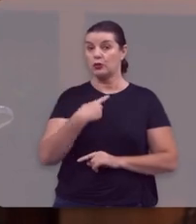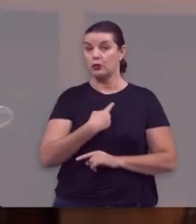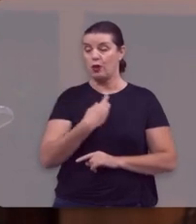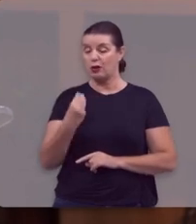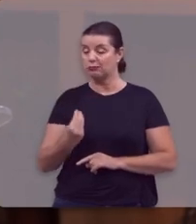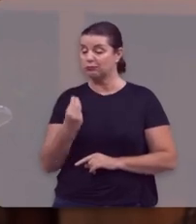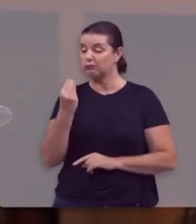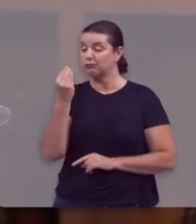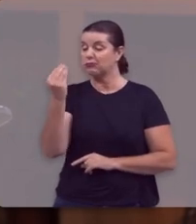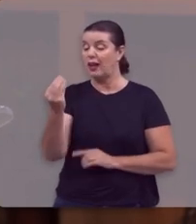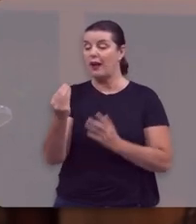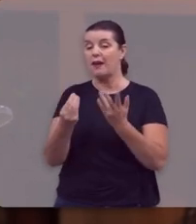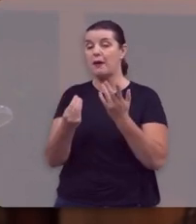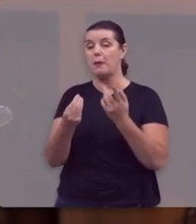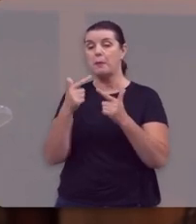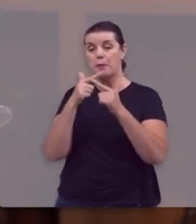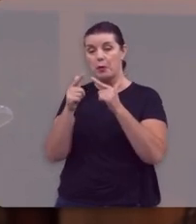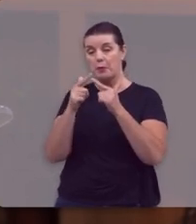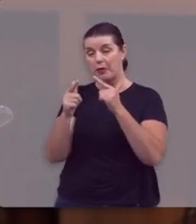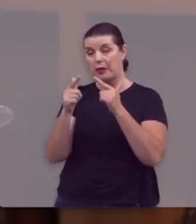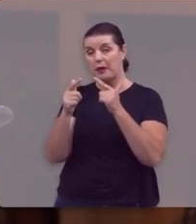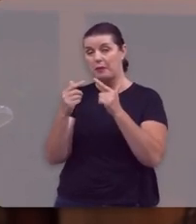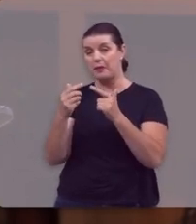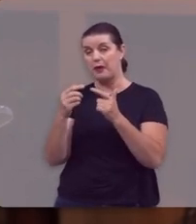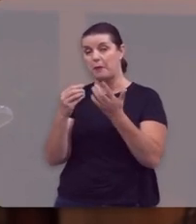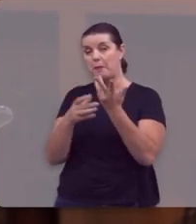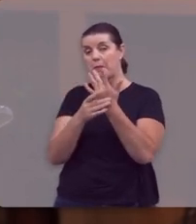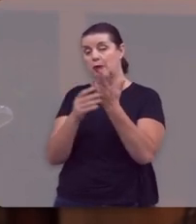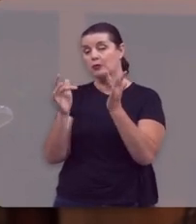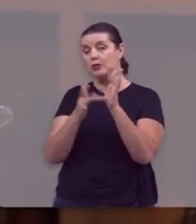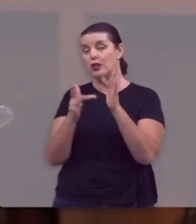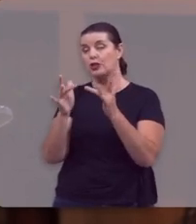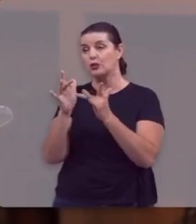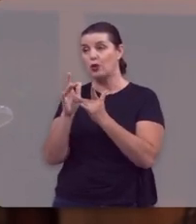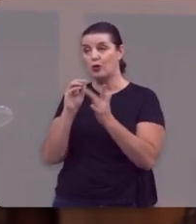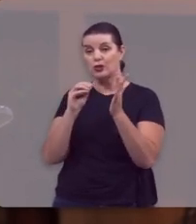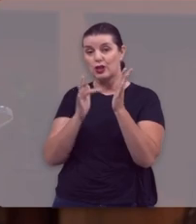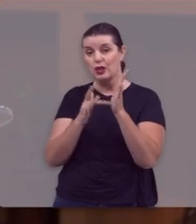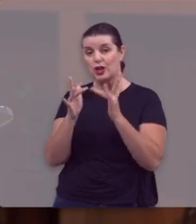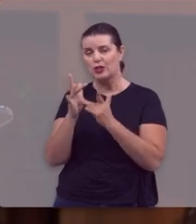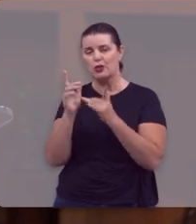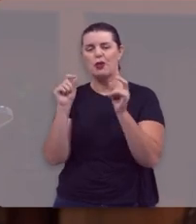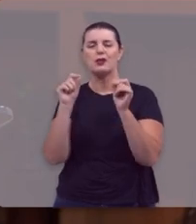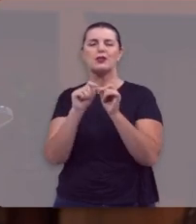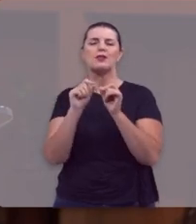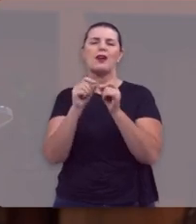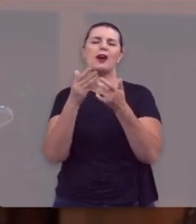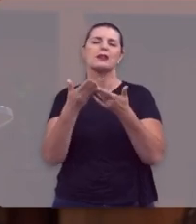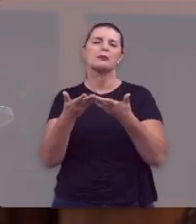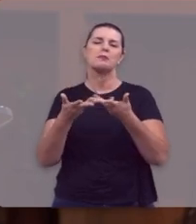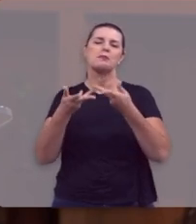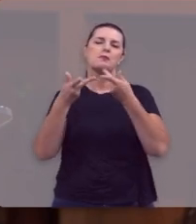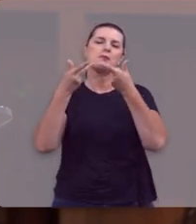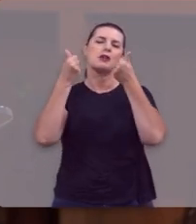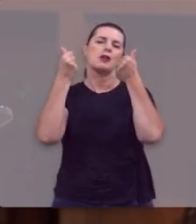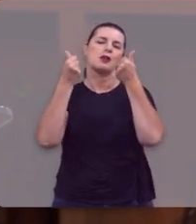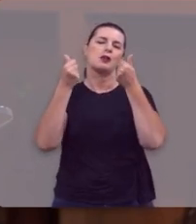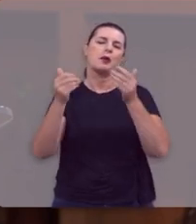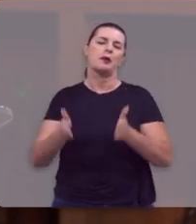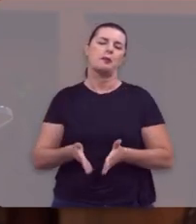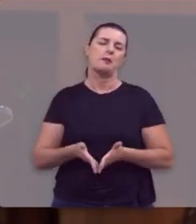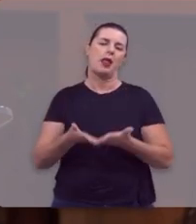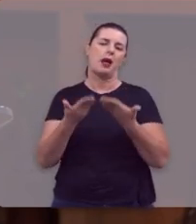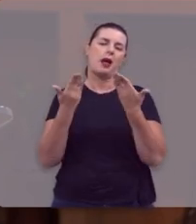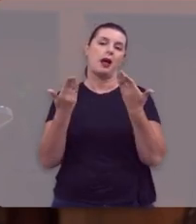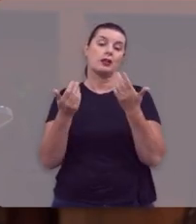Porque quando nós colocamos a nossa causa nas mãos de Jesus, ele produz